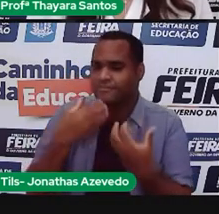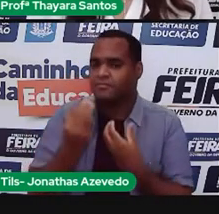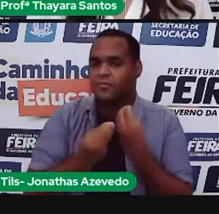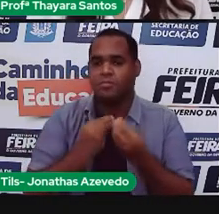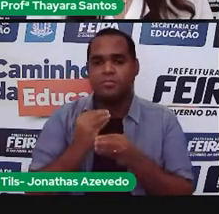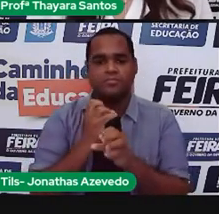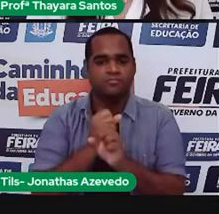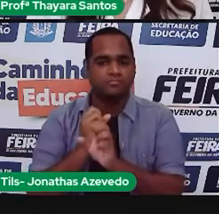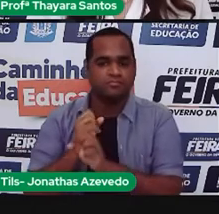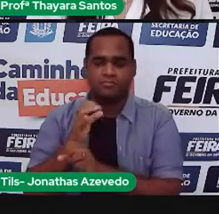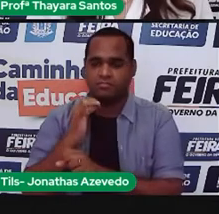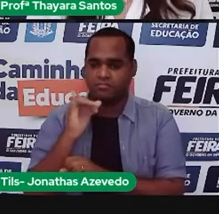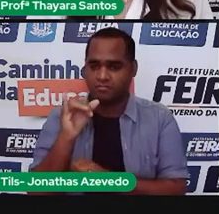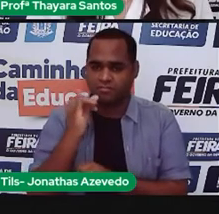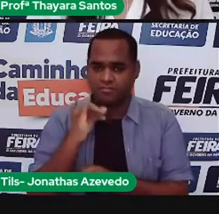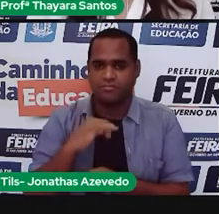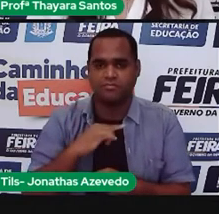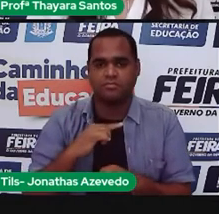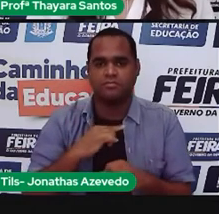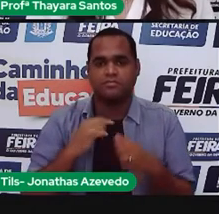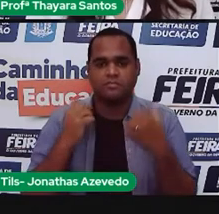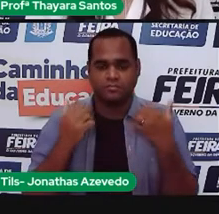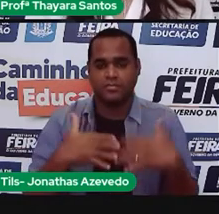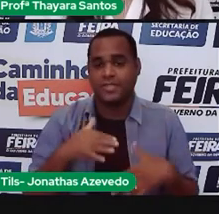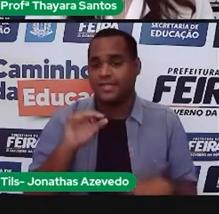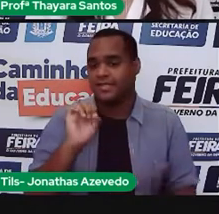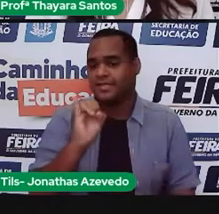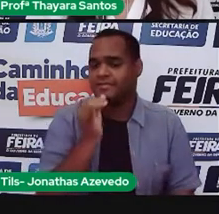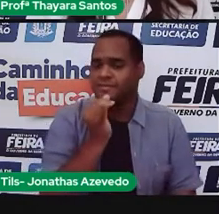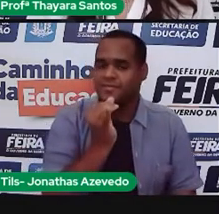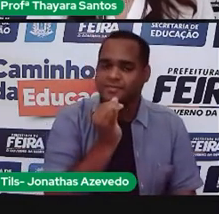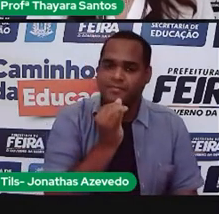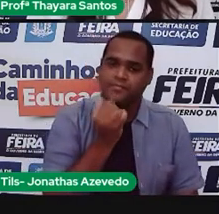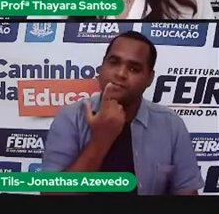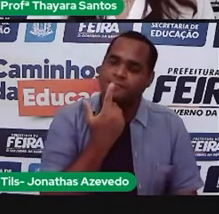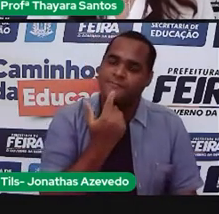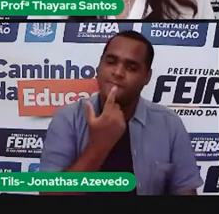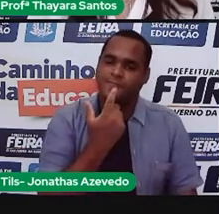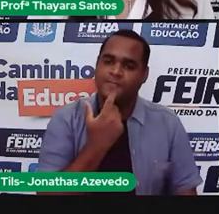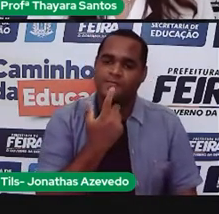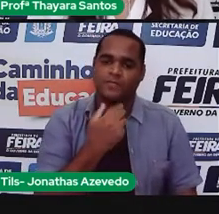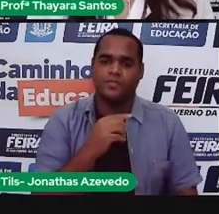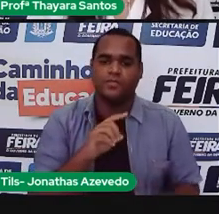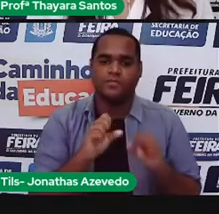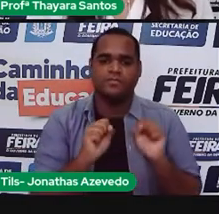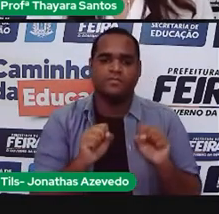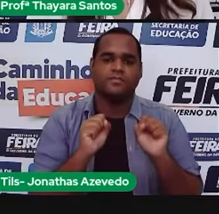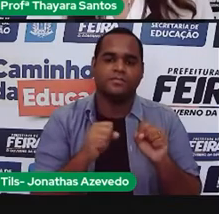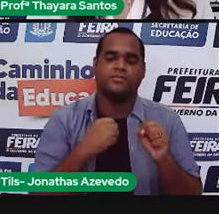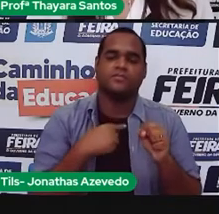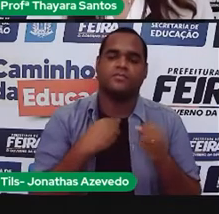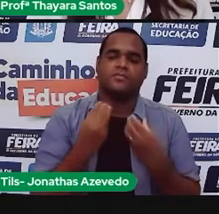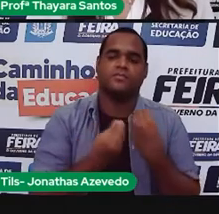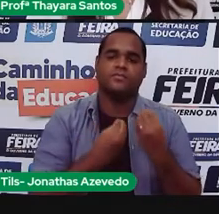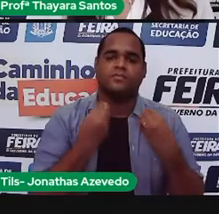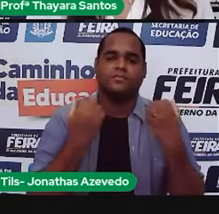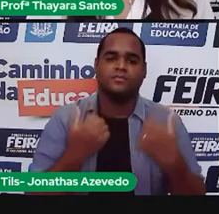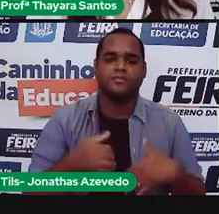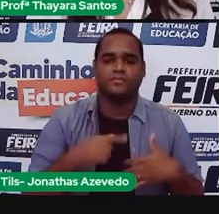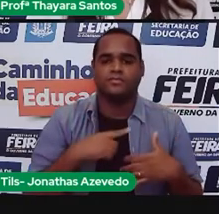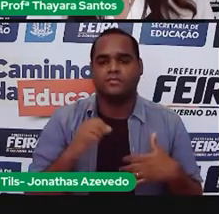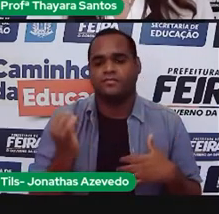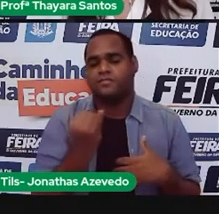ainda mais energia. E se vier bandeira vermelha, use somente o necessário, pois o custo está alto.